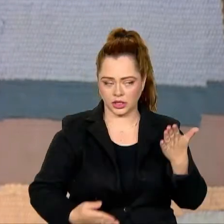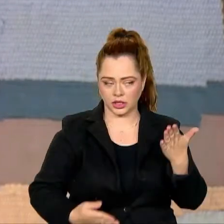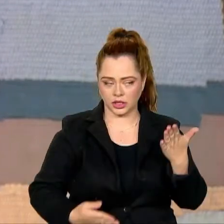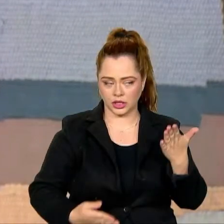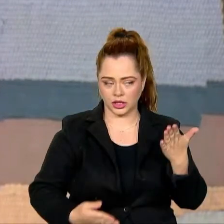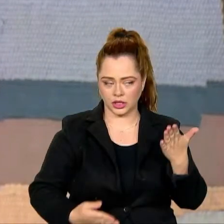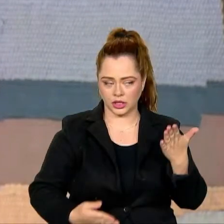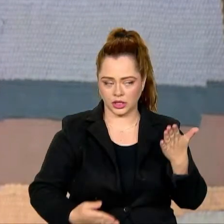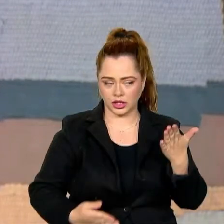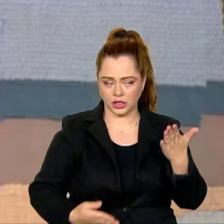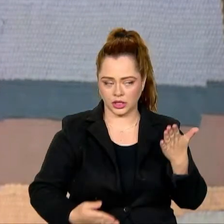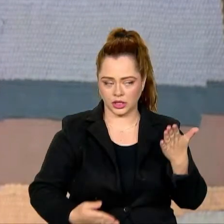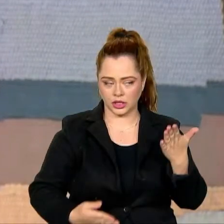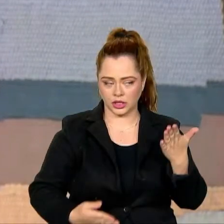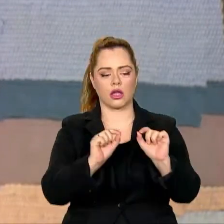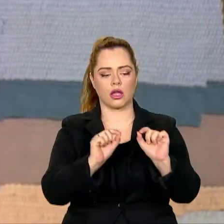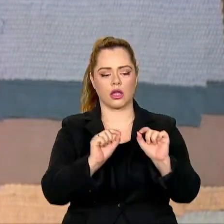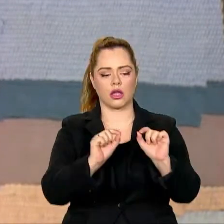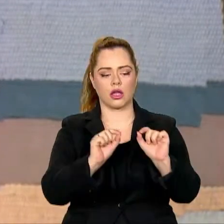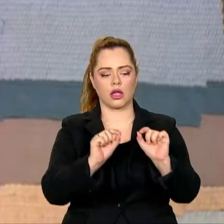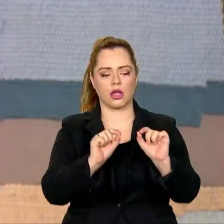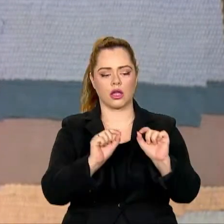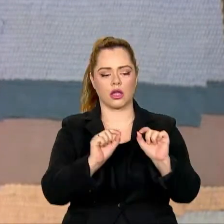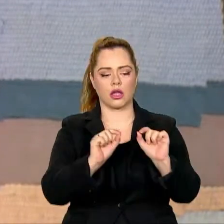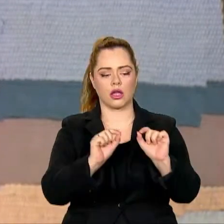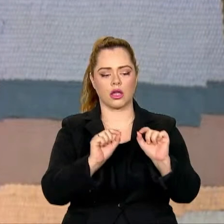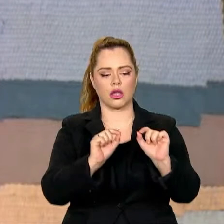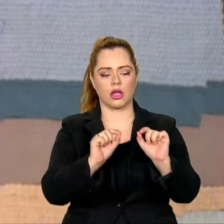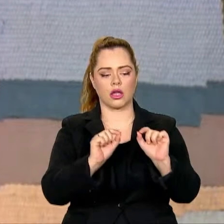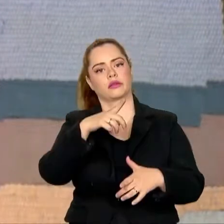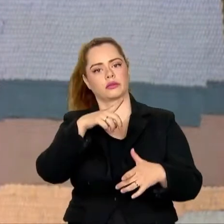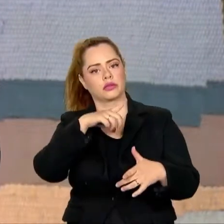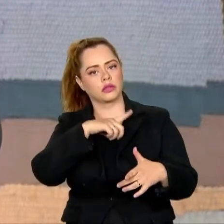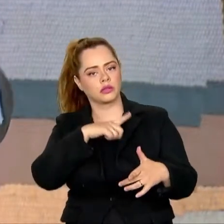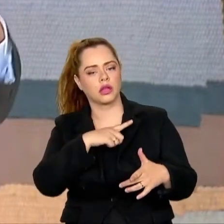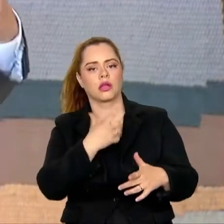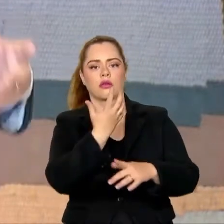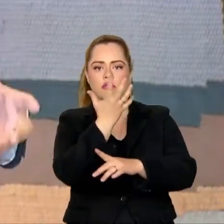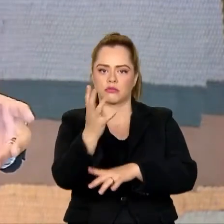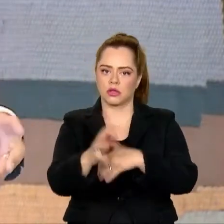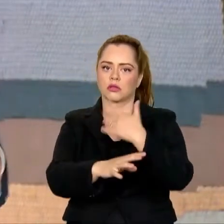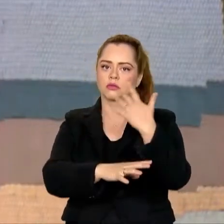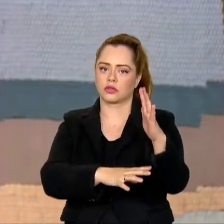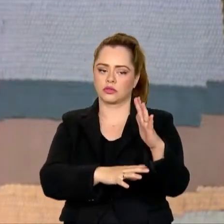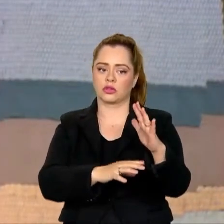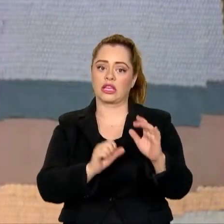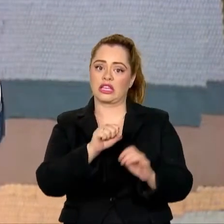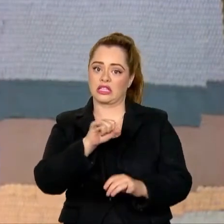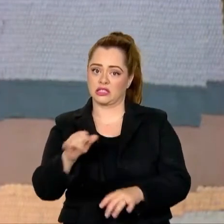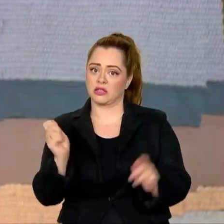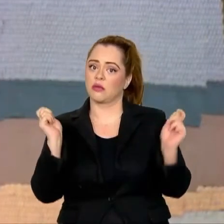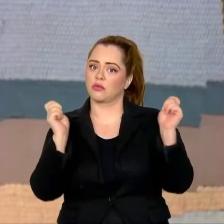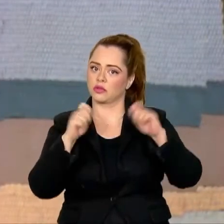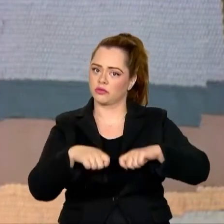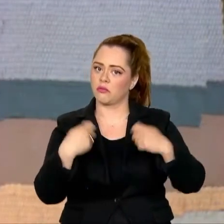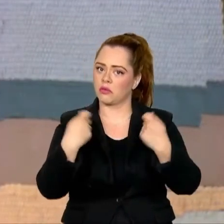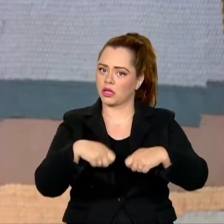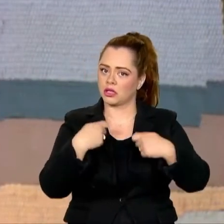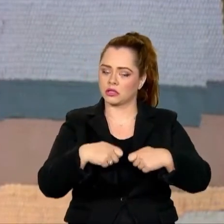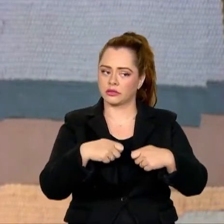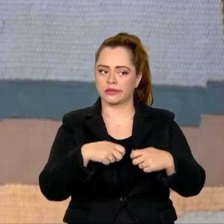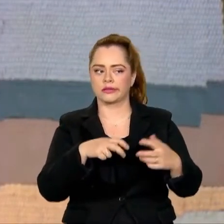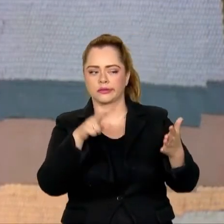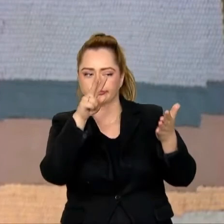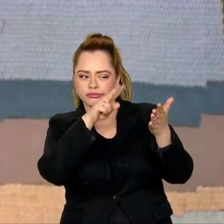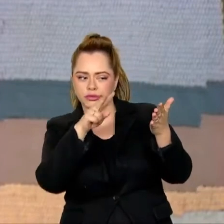maior, que é a preservação do meio ambiente. Mas aquilo que é possível e como for possível, que seja analisado e liberado